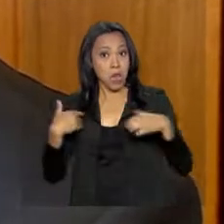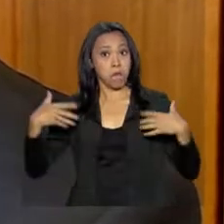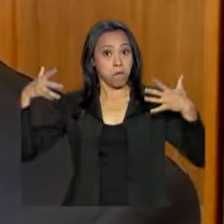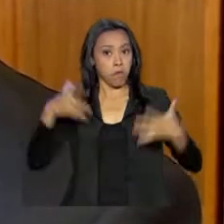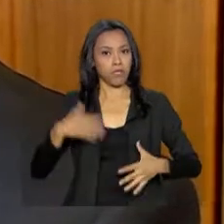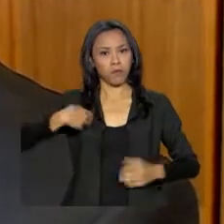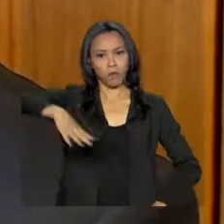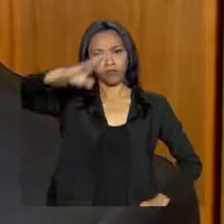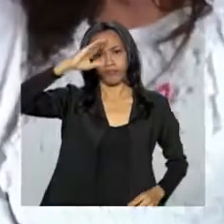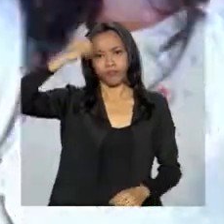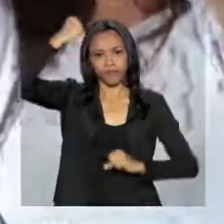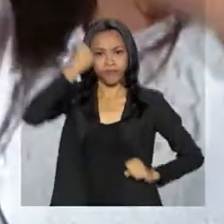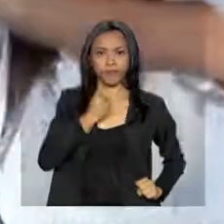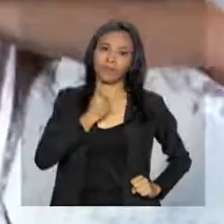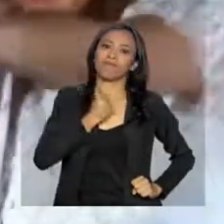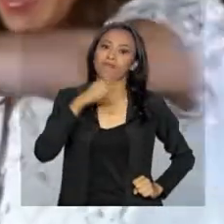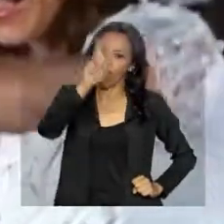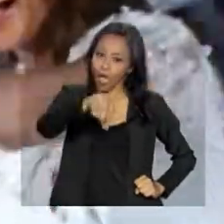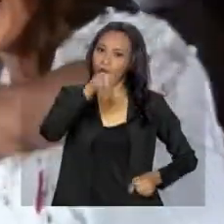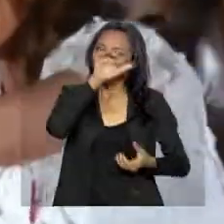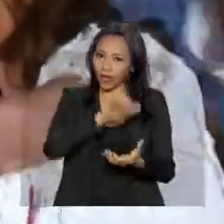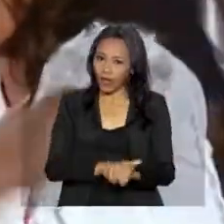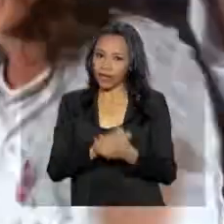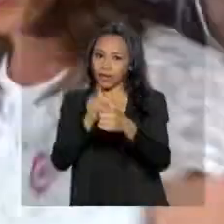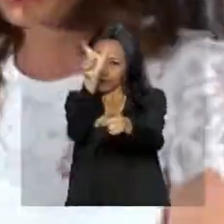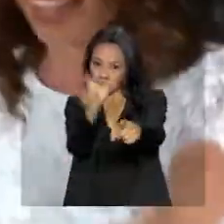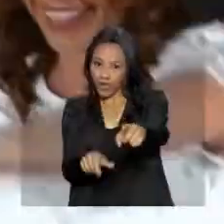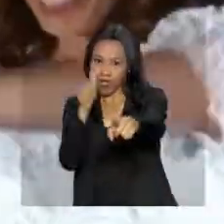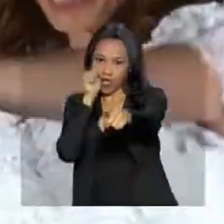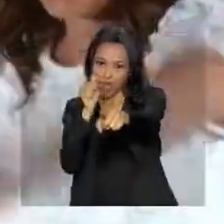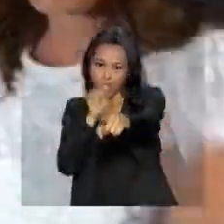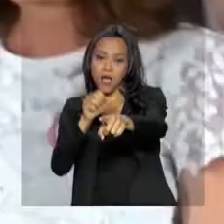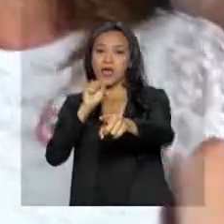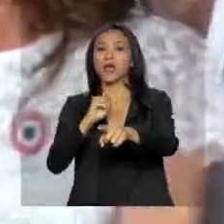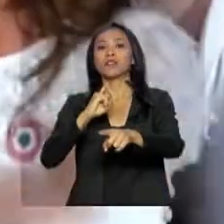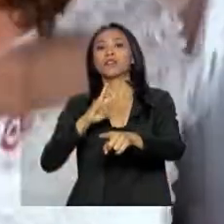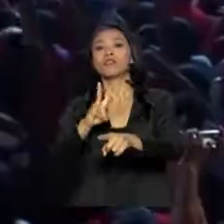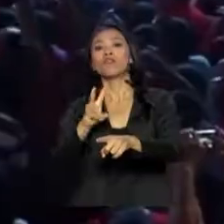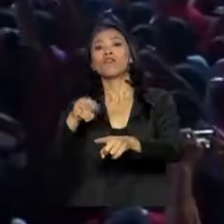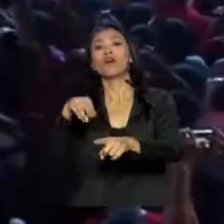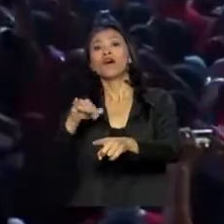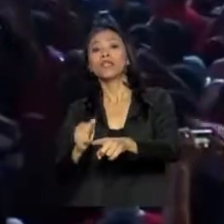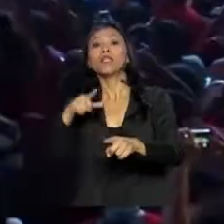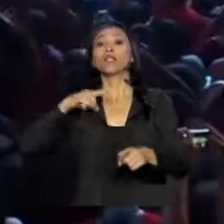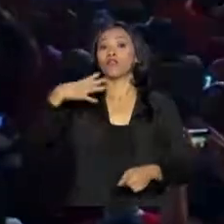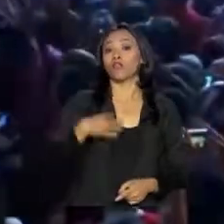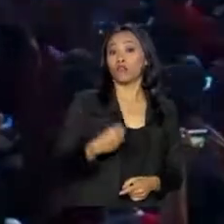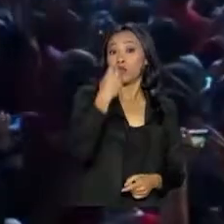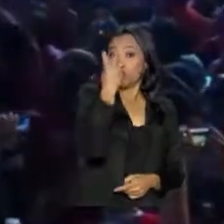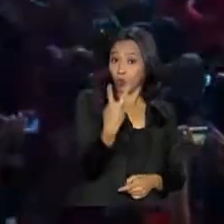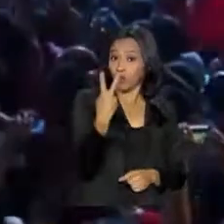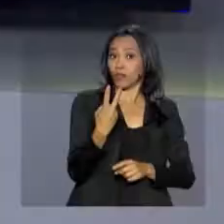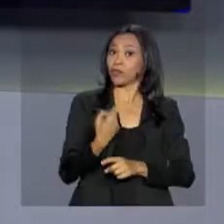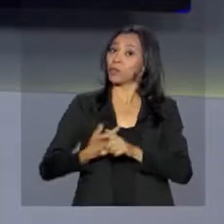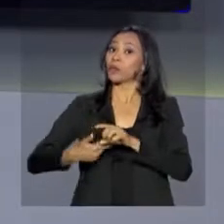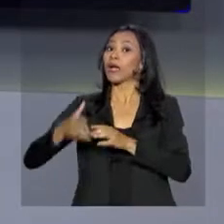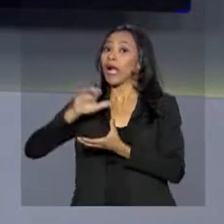Armadas do Paraguai. É casado com Silvana Lopes Moreira Bo e tem dois filhos do casamento anterior.